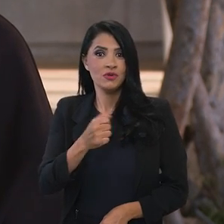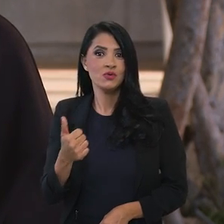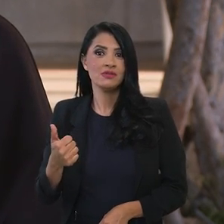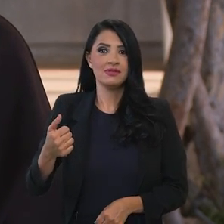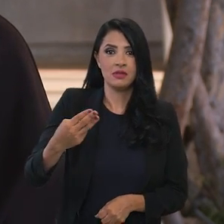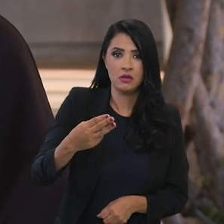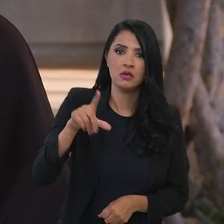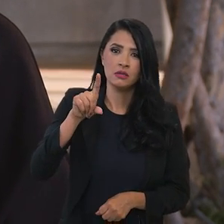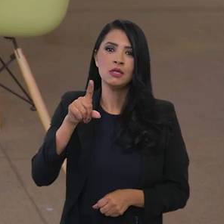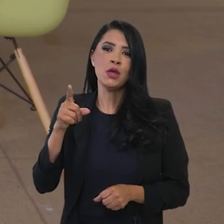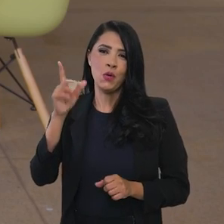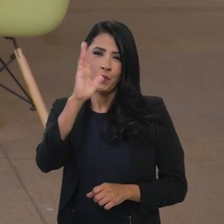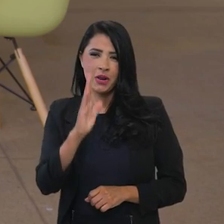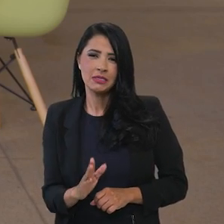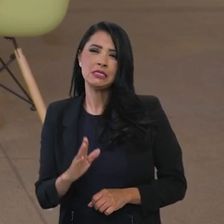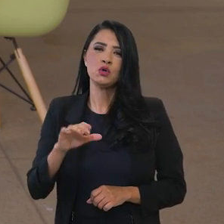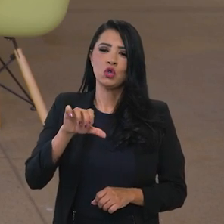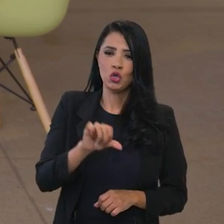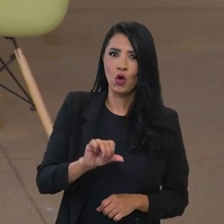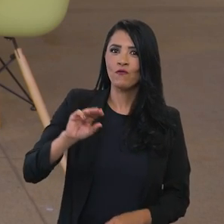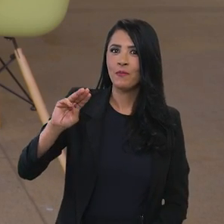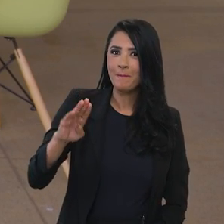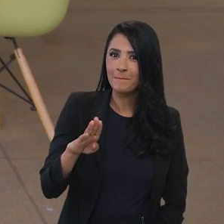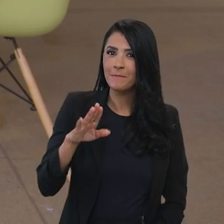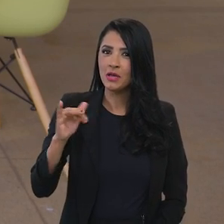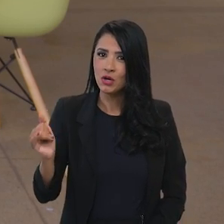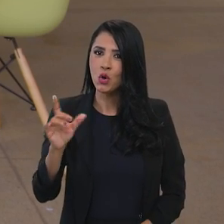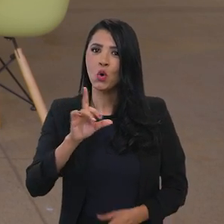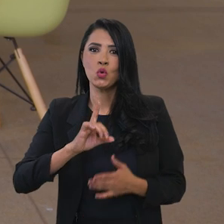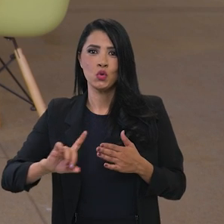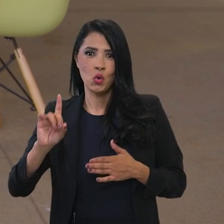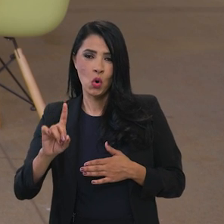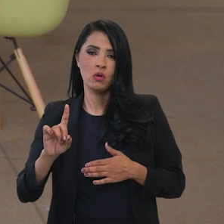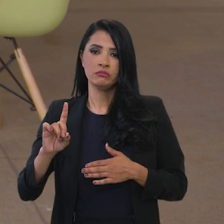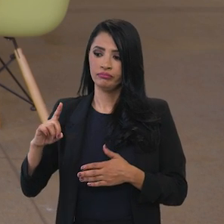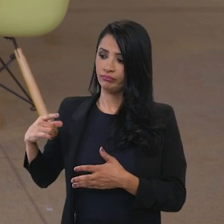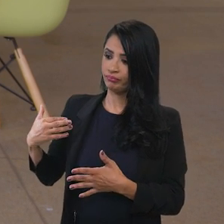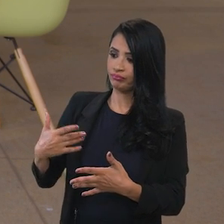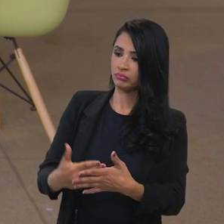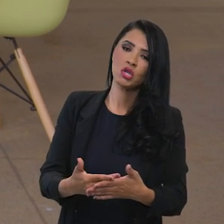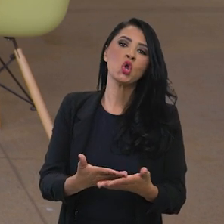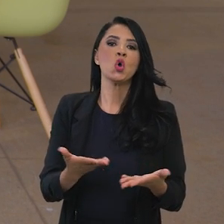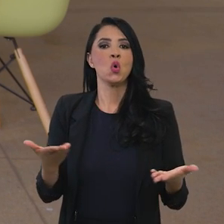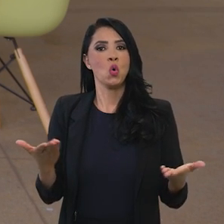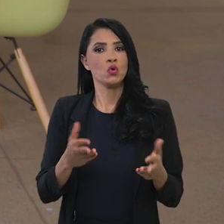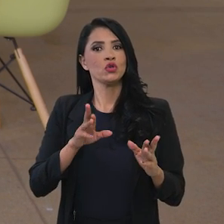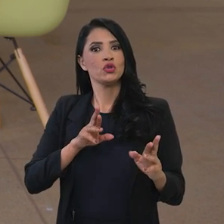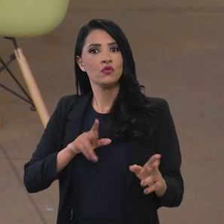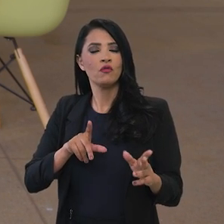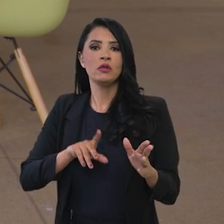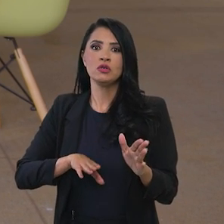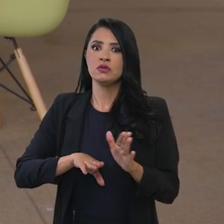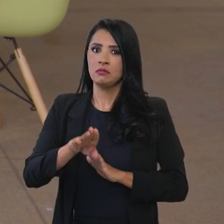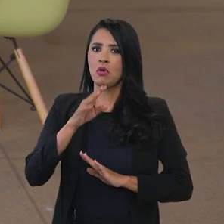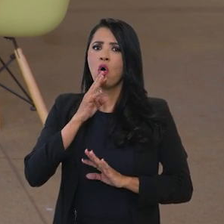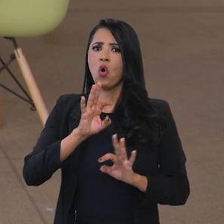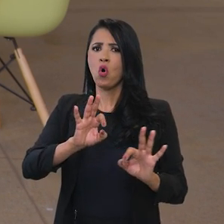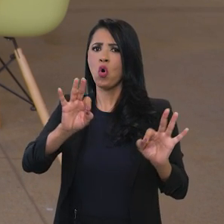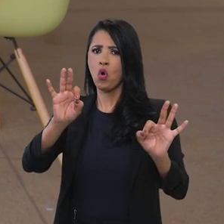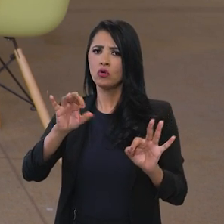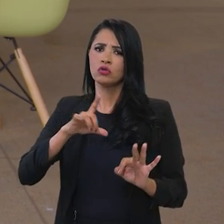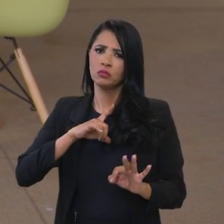nove bilhões de dólares, e dez anos depois, hoje, nós temos um superávit muito expressivo. A expectativa do